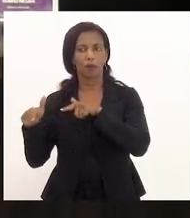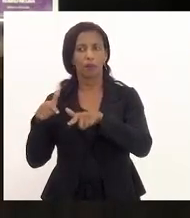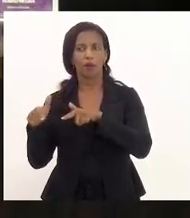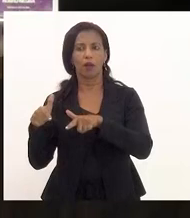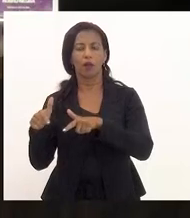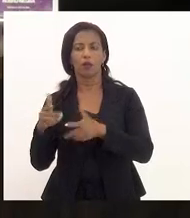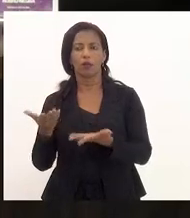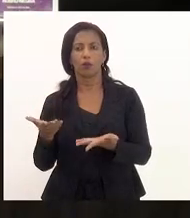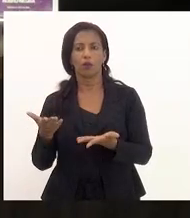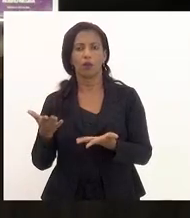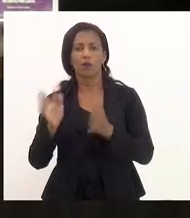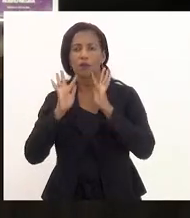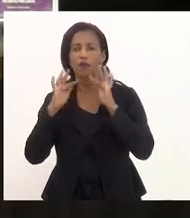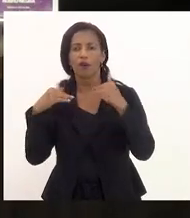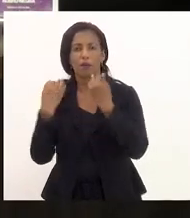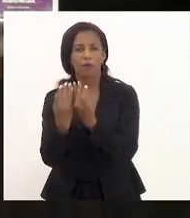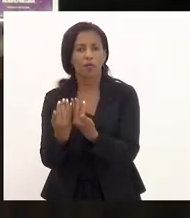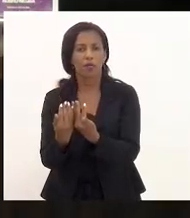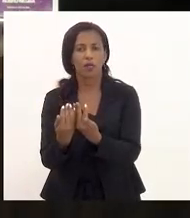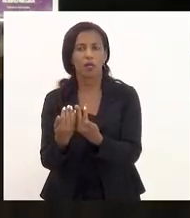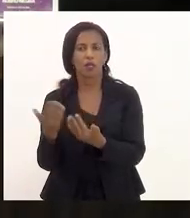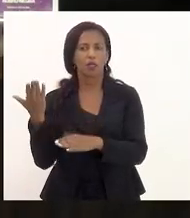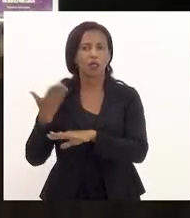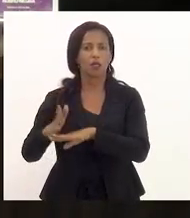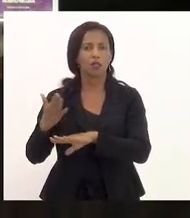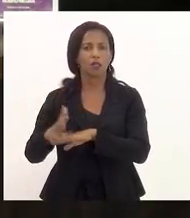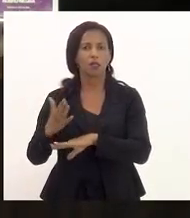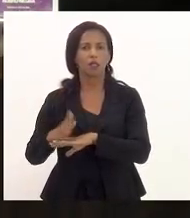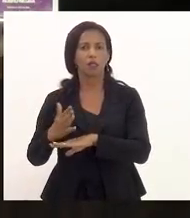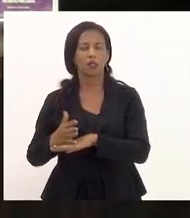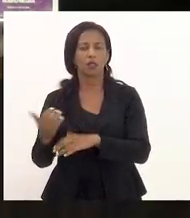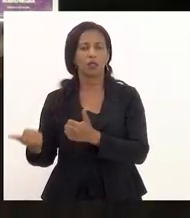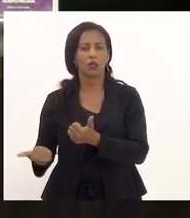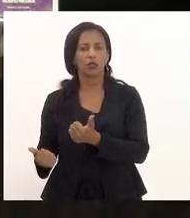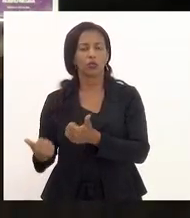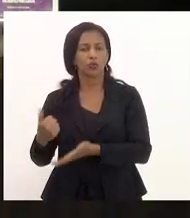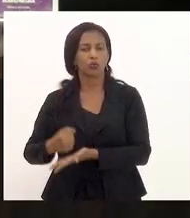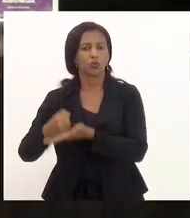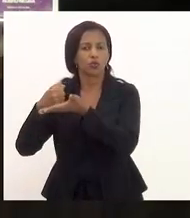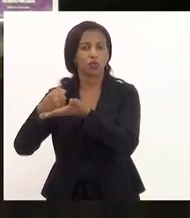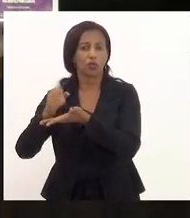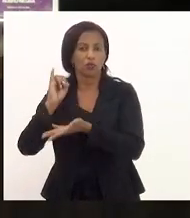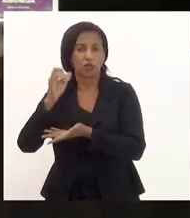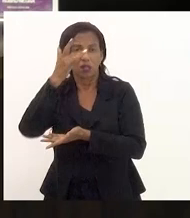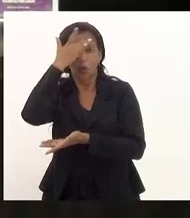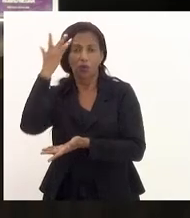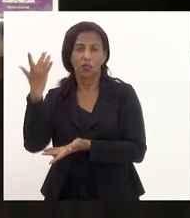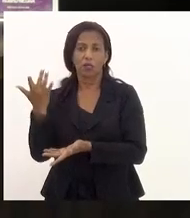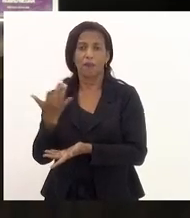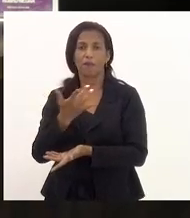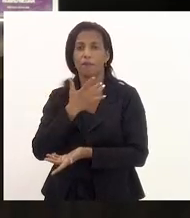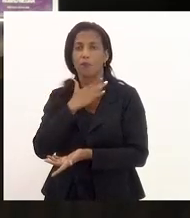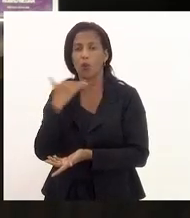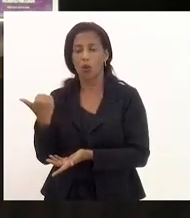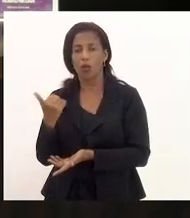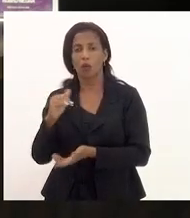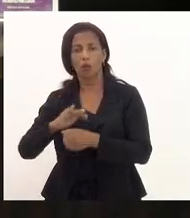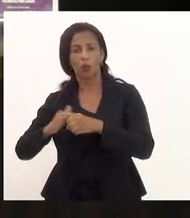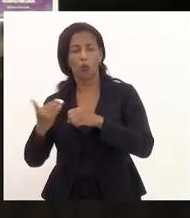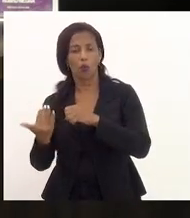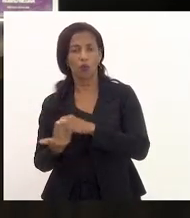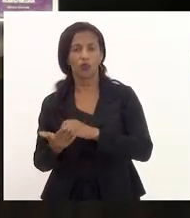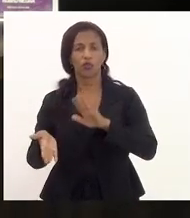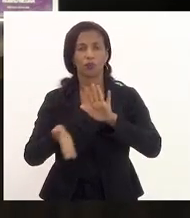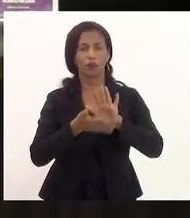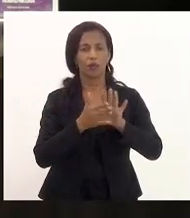cujo que exercia o papel de sustento, arrimo de família, venha a falecer por Covid-19 no nome do Estado do de Janeiro. Deputado de